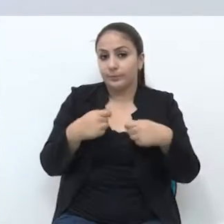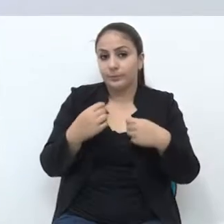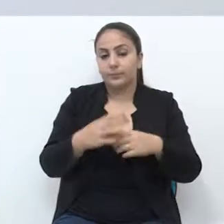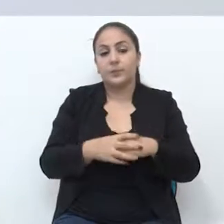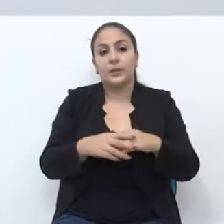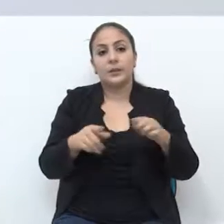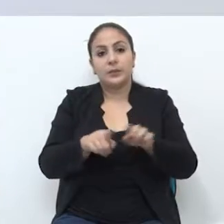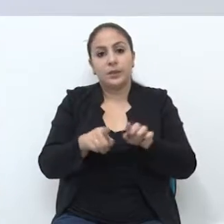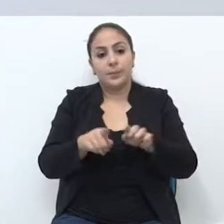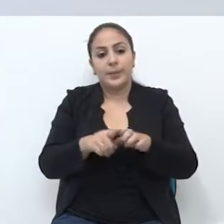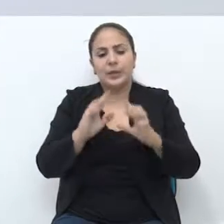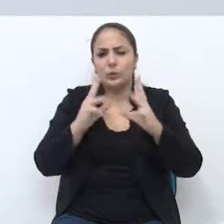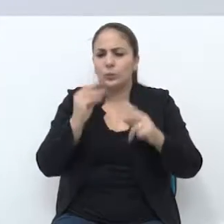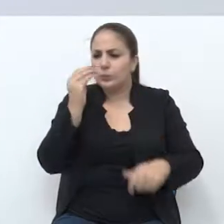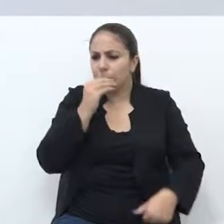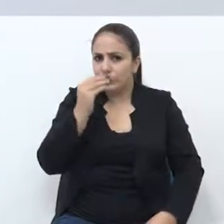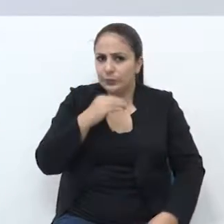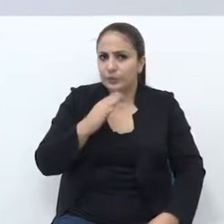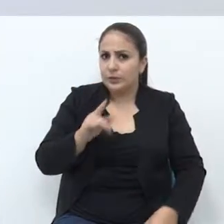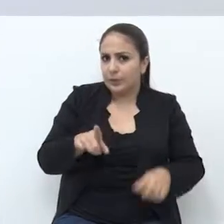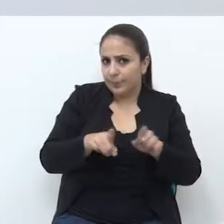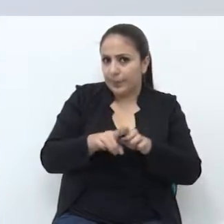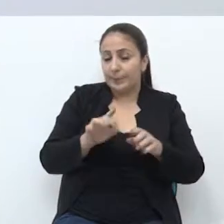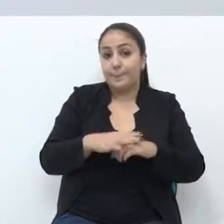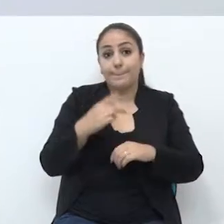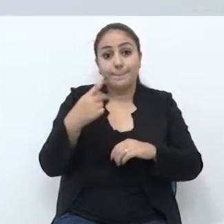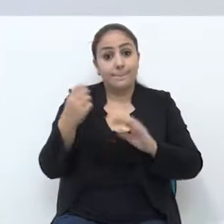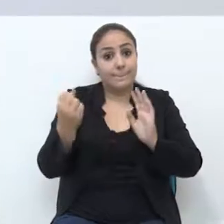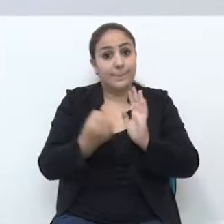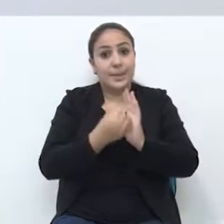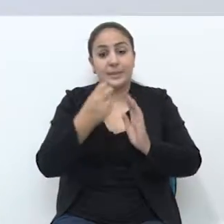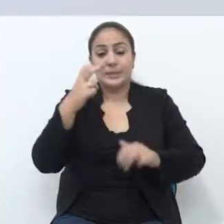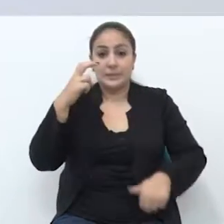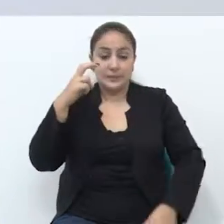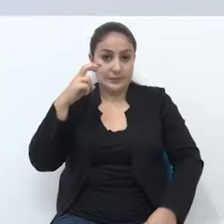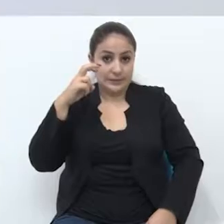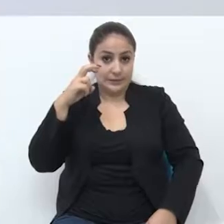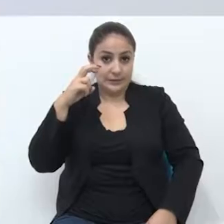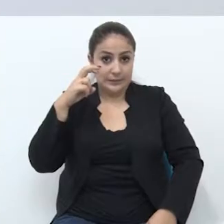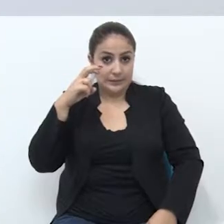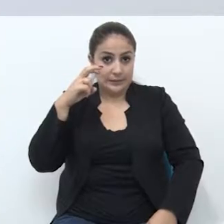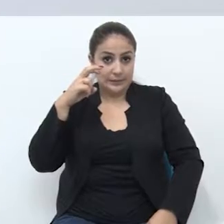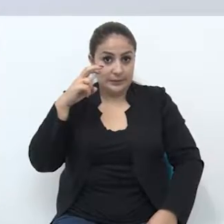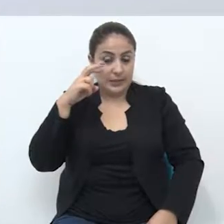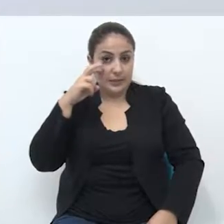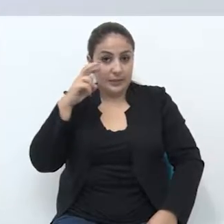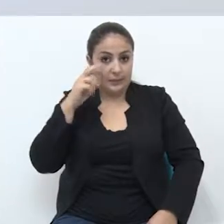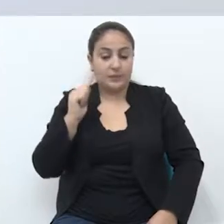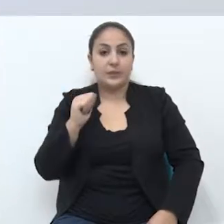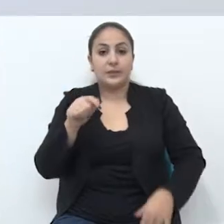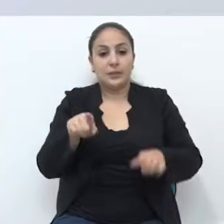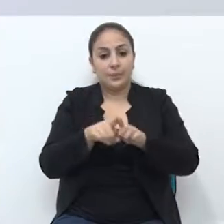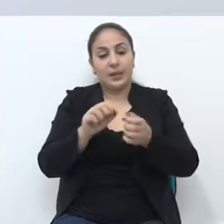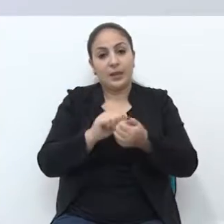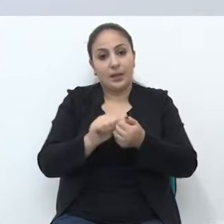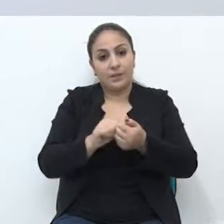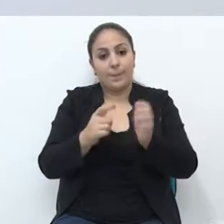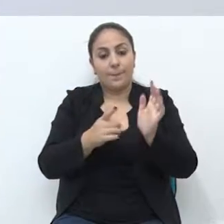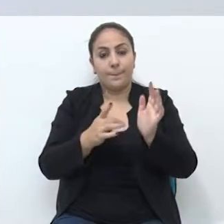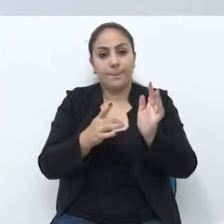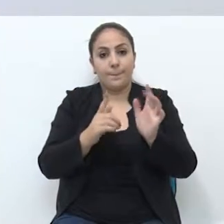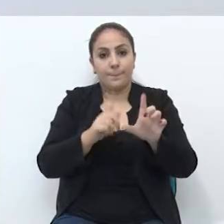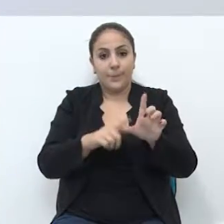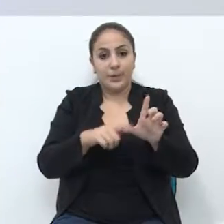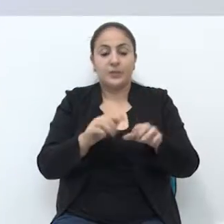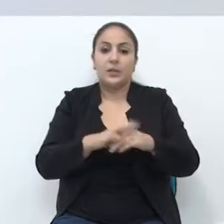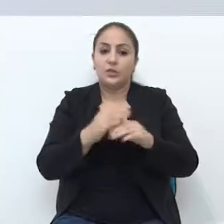o serviço aos fragilizados, né? Então, essa marca da quinta-feira, a ceia do Senhor e o lava-pés. Aí nós